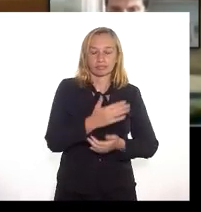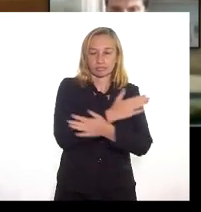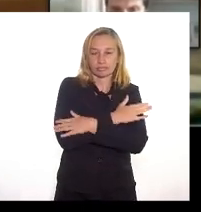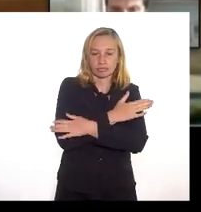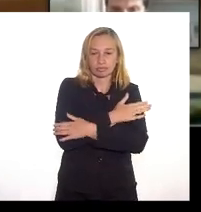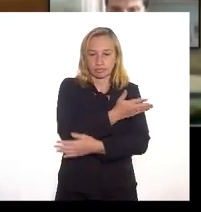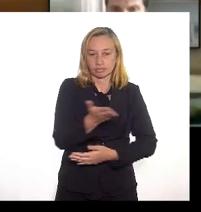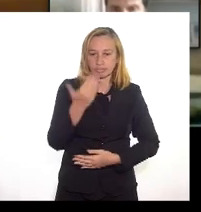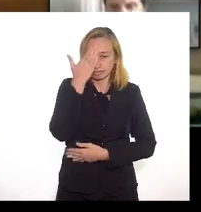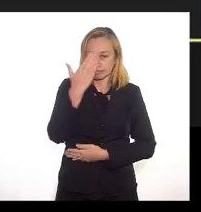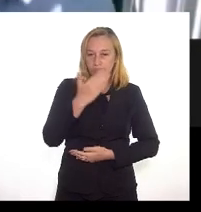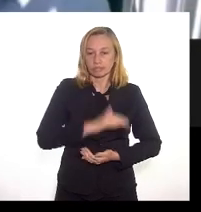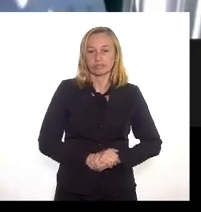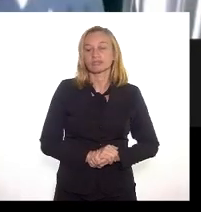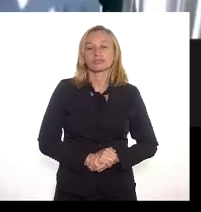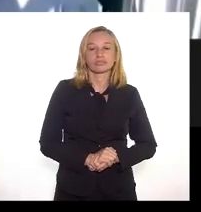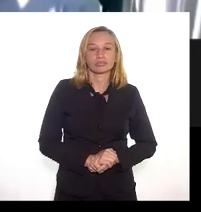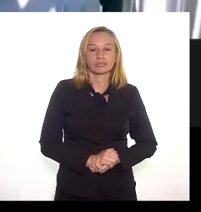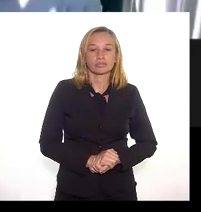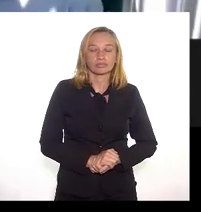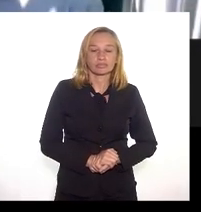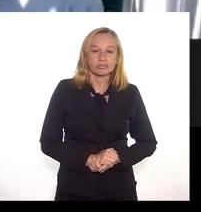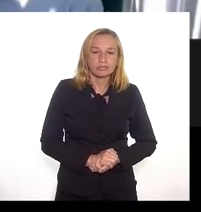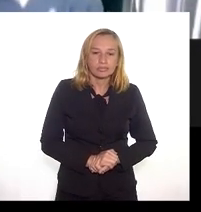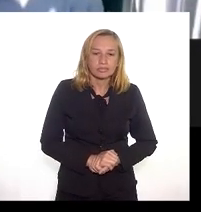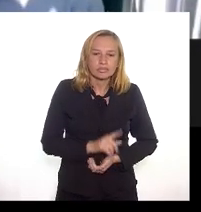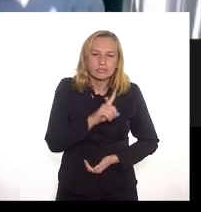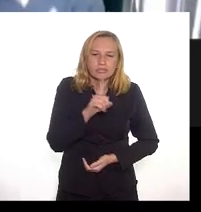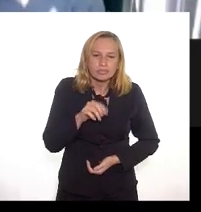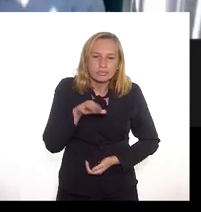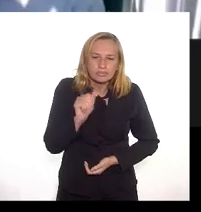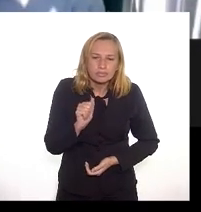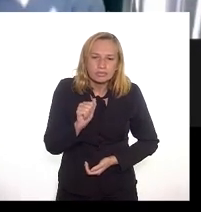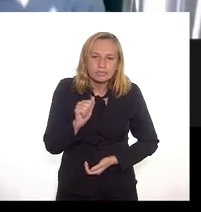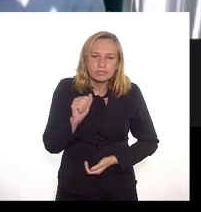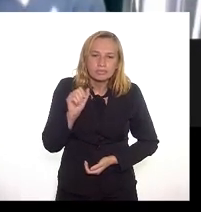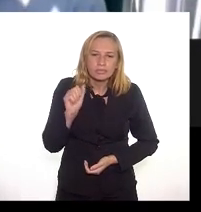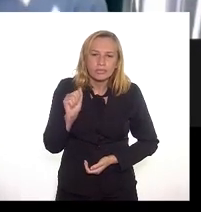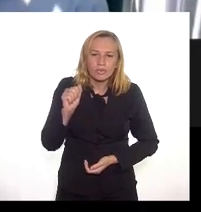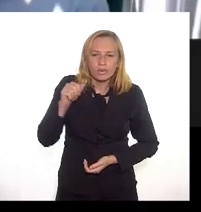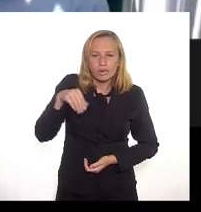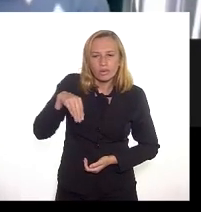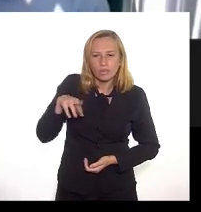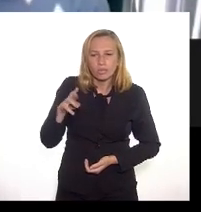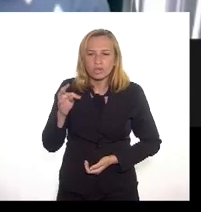abraço muito obrigado expositor é uma zona de amortecimento de que?